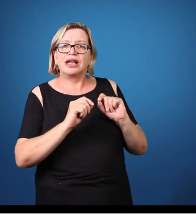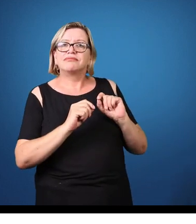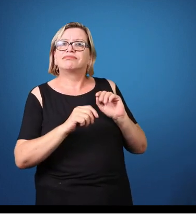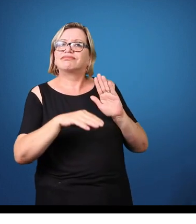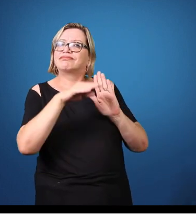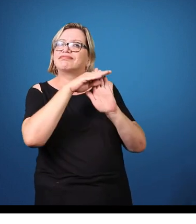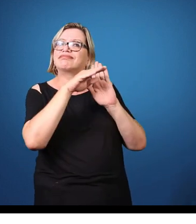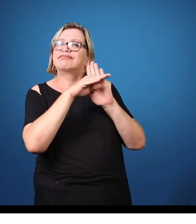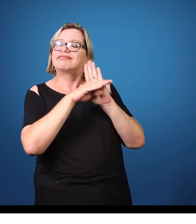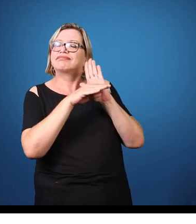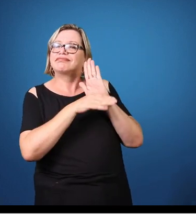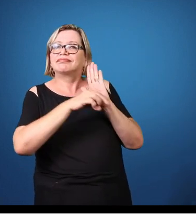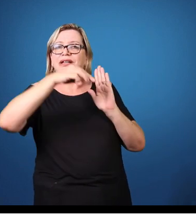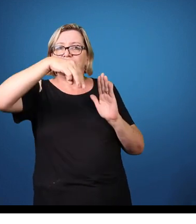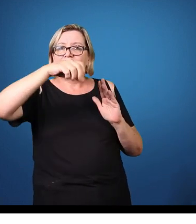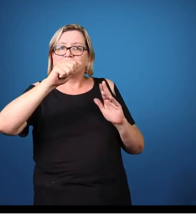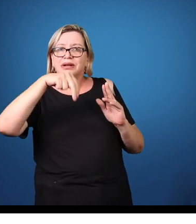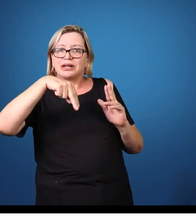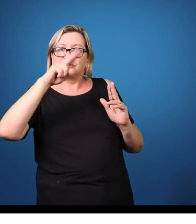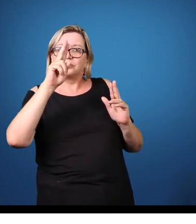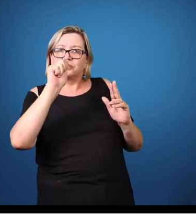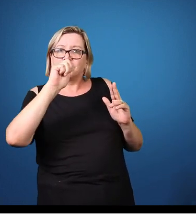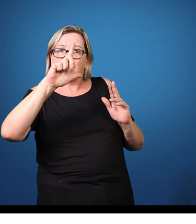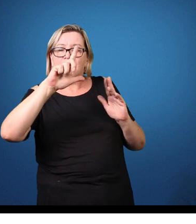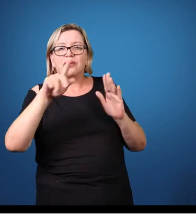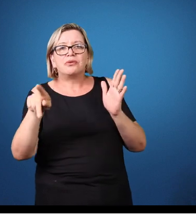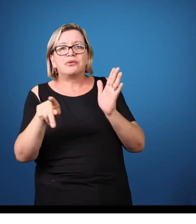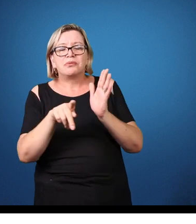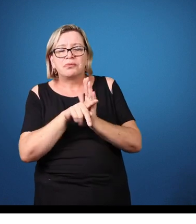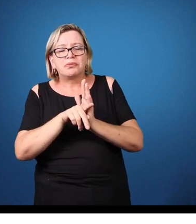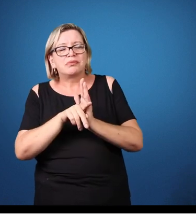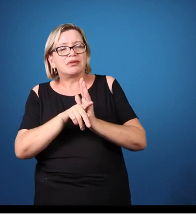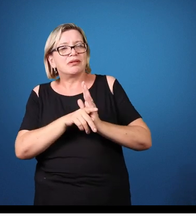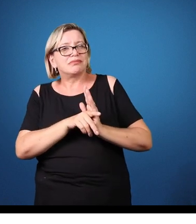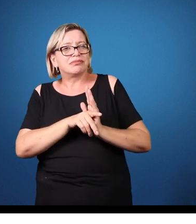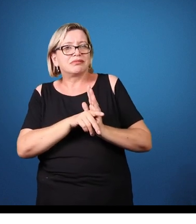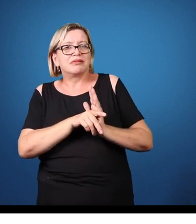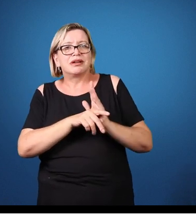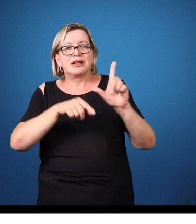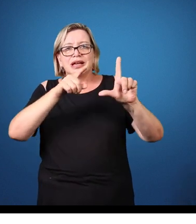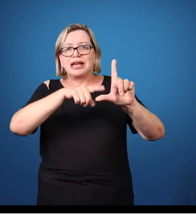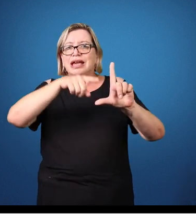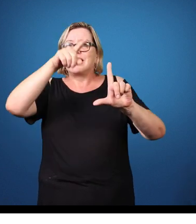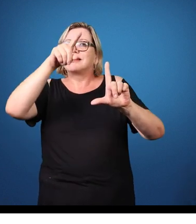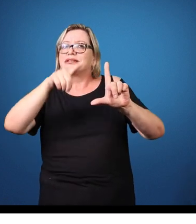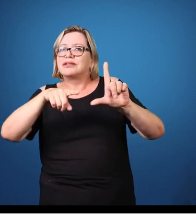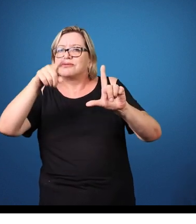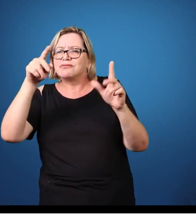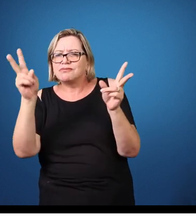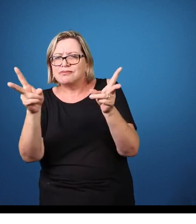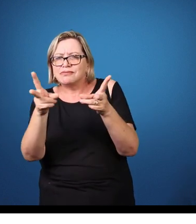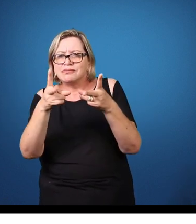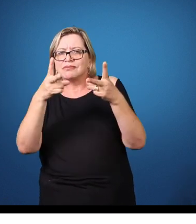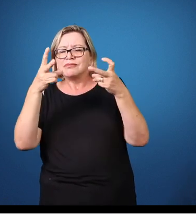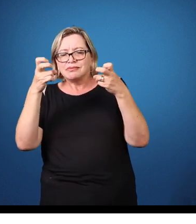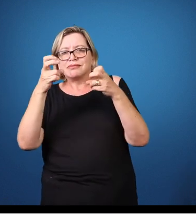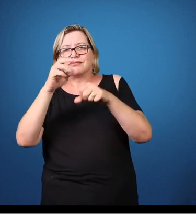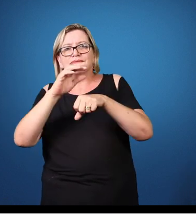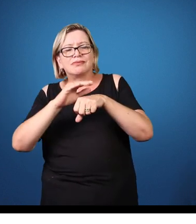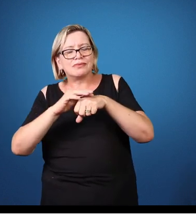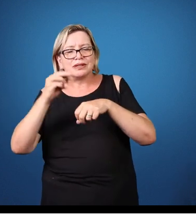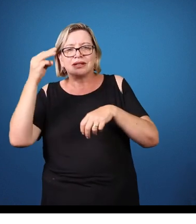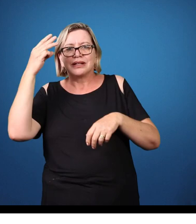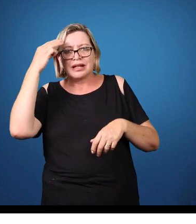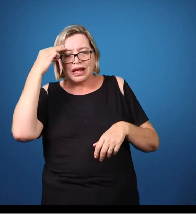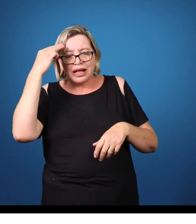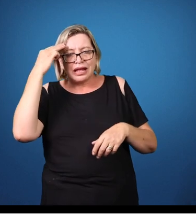e Diagnóstico de Transtornos Mentais, que é elaborado pela Associação Americana de Psiquiatria e que é, vamos